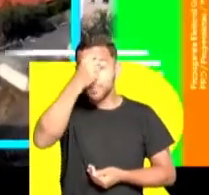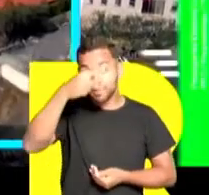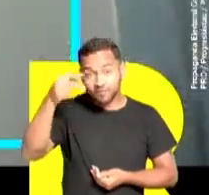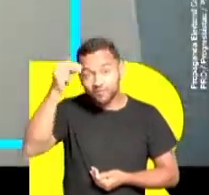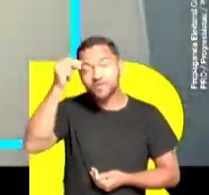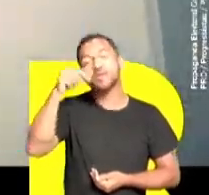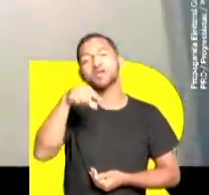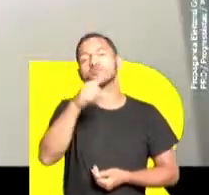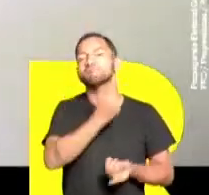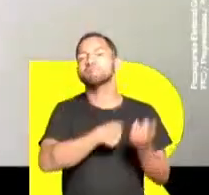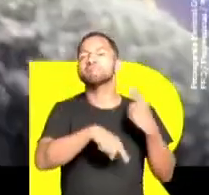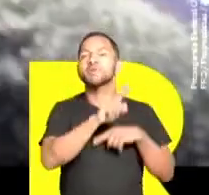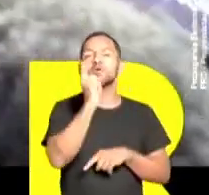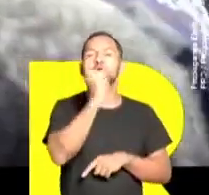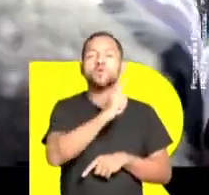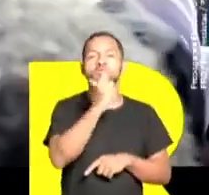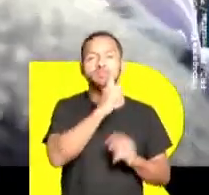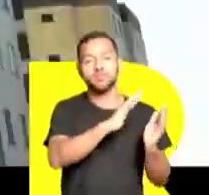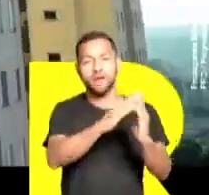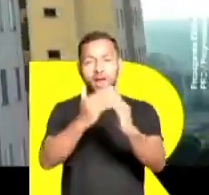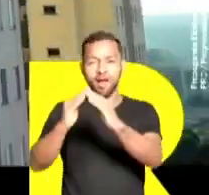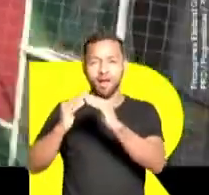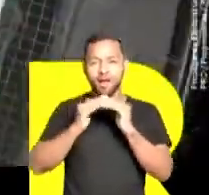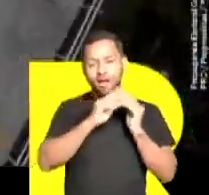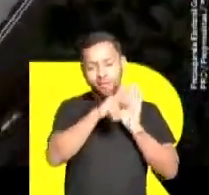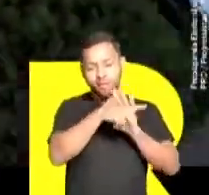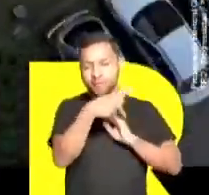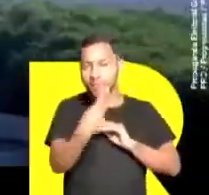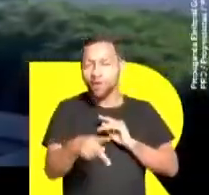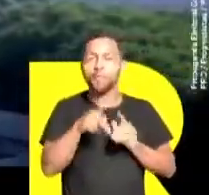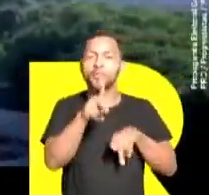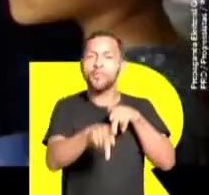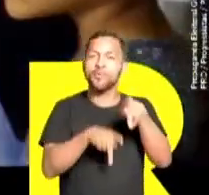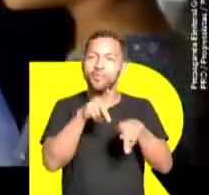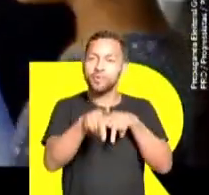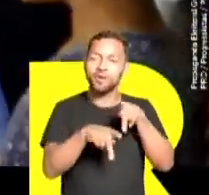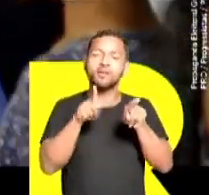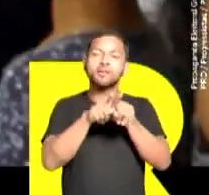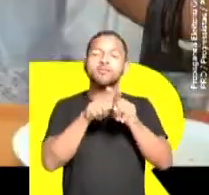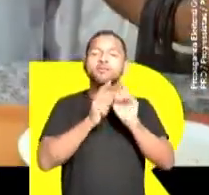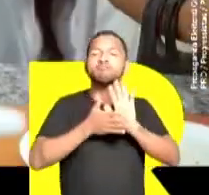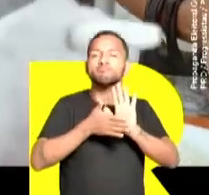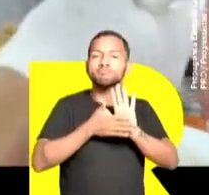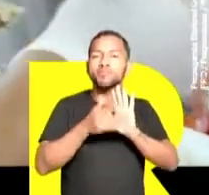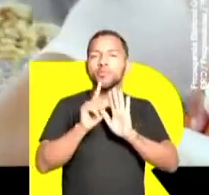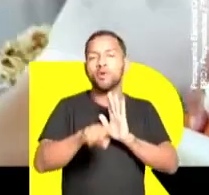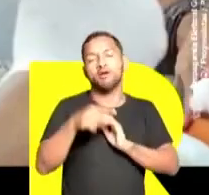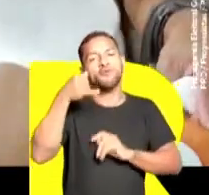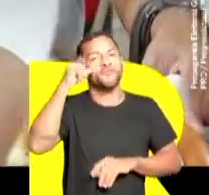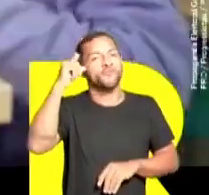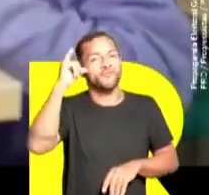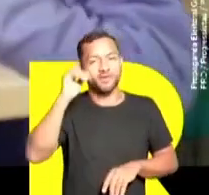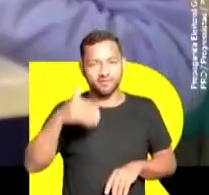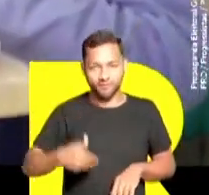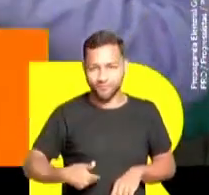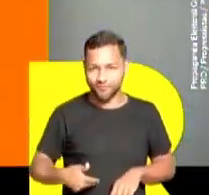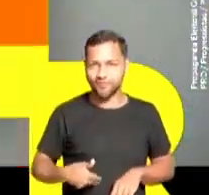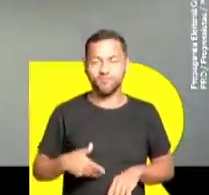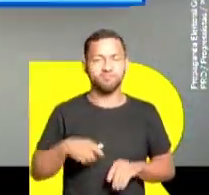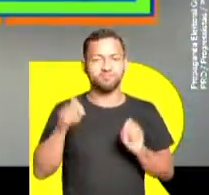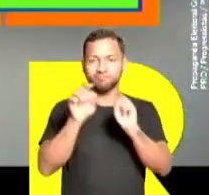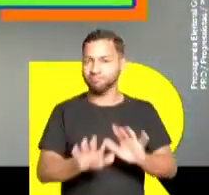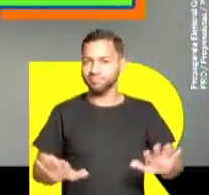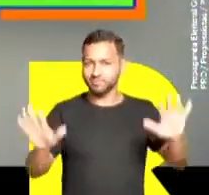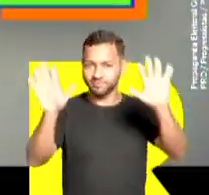prefeito que faz o maior programa de moradias populares da história e o maior programa municipal de combate à fome da América